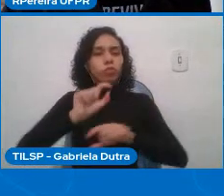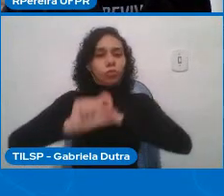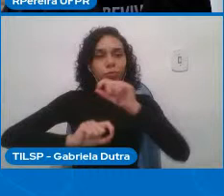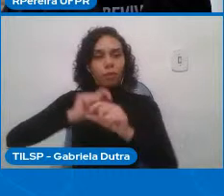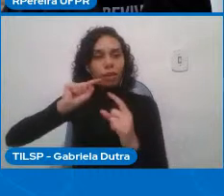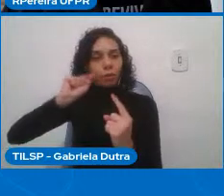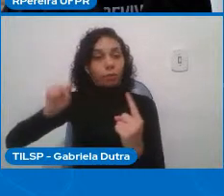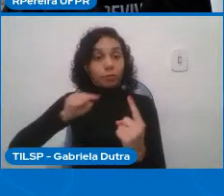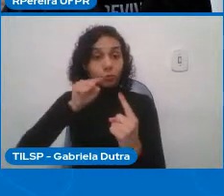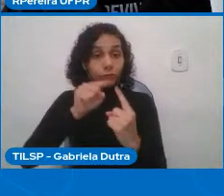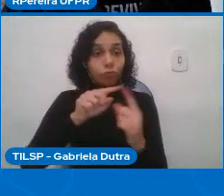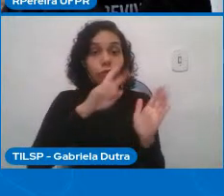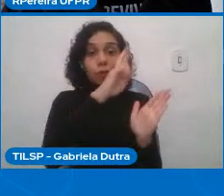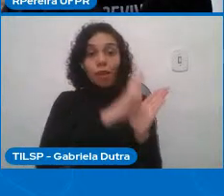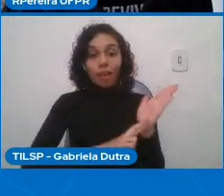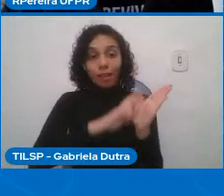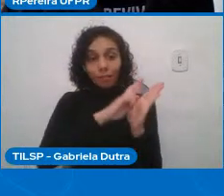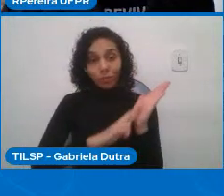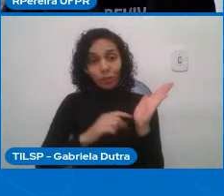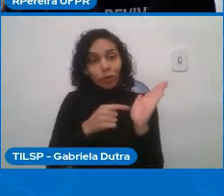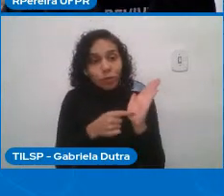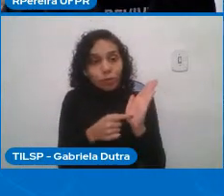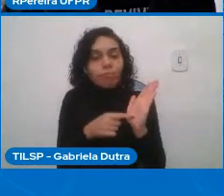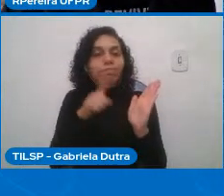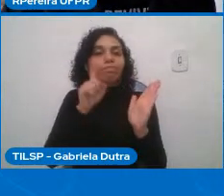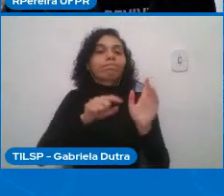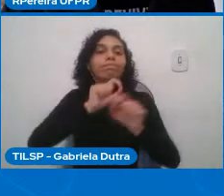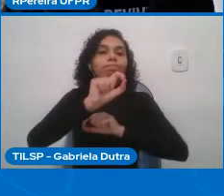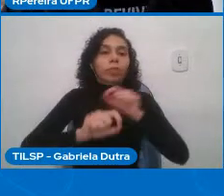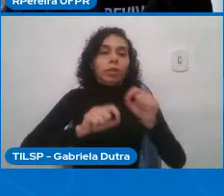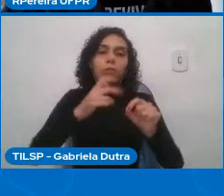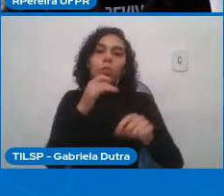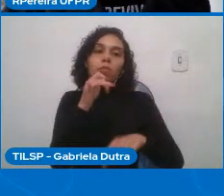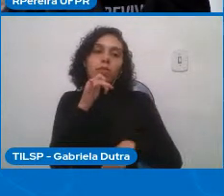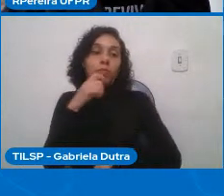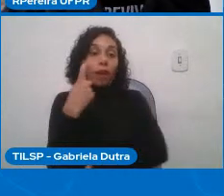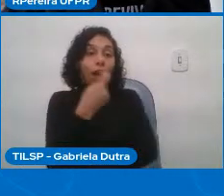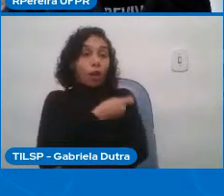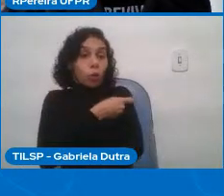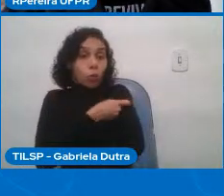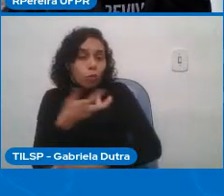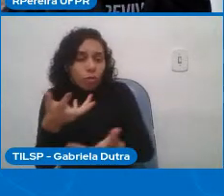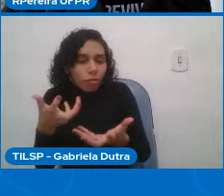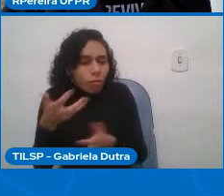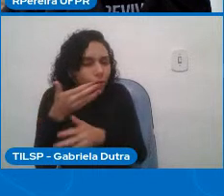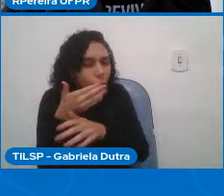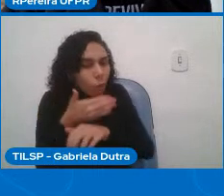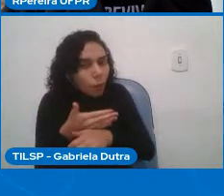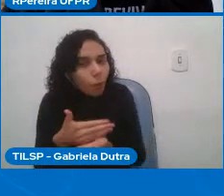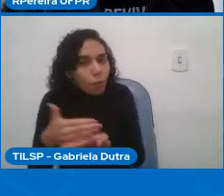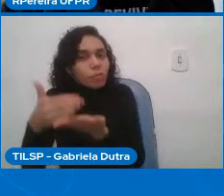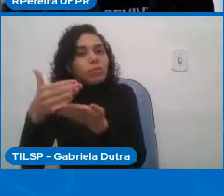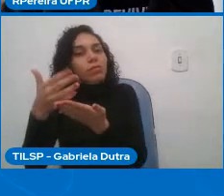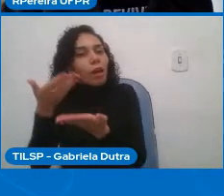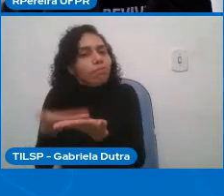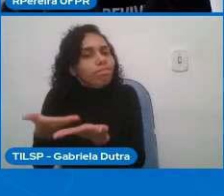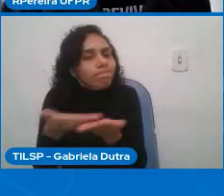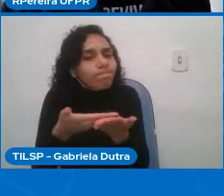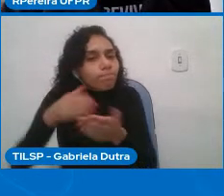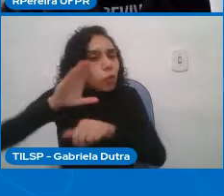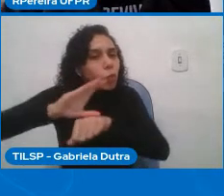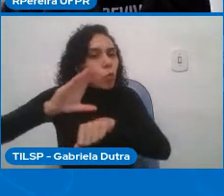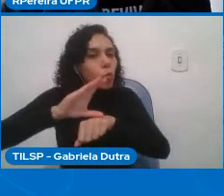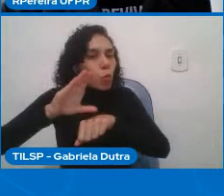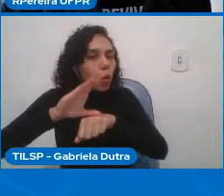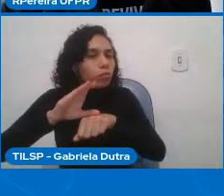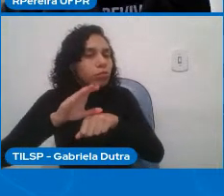usado inspirado por estudantes que querem iniciar seus cursos por estudantes atuais